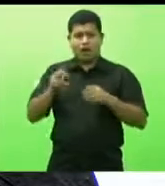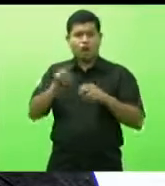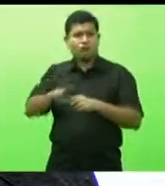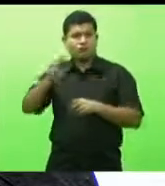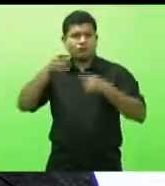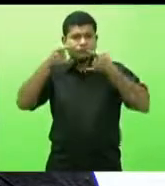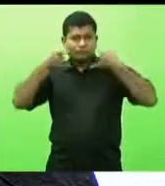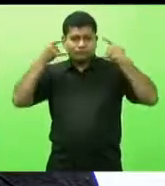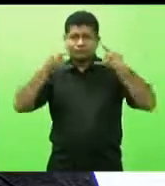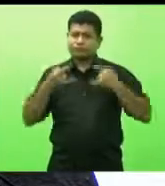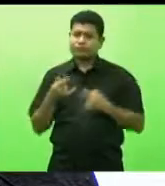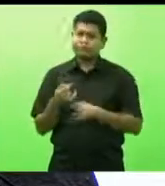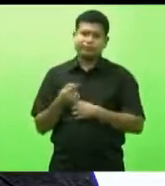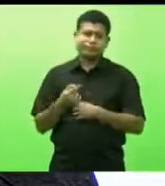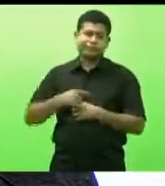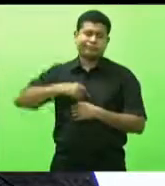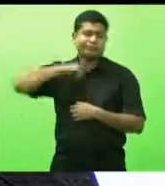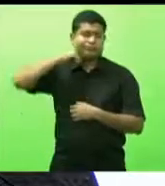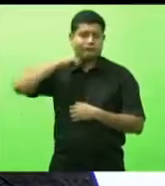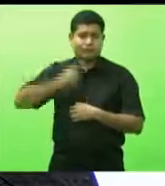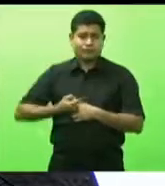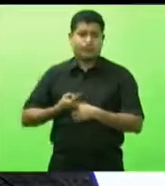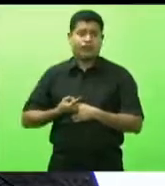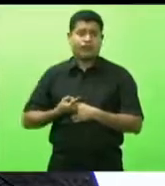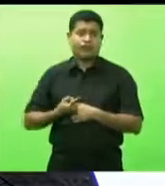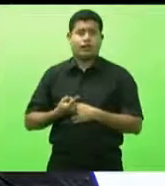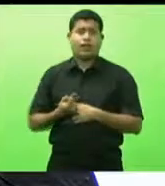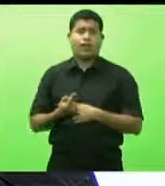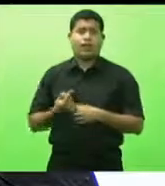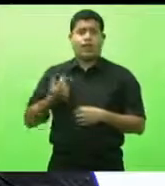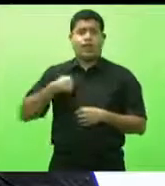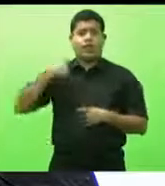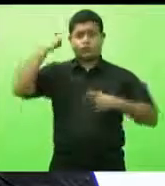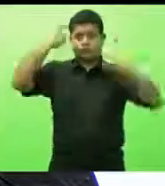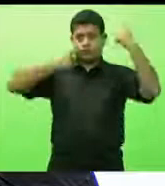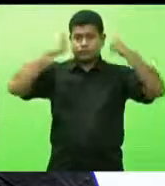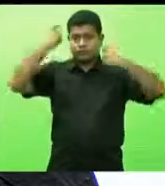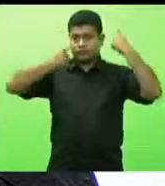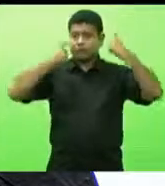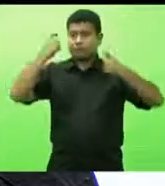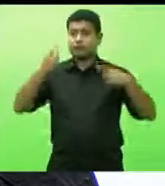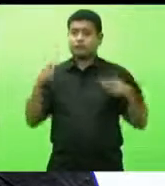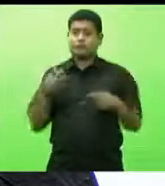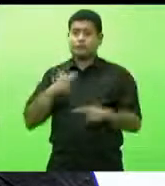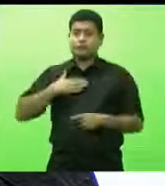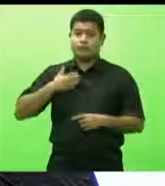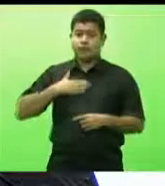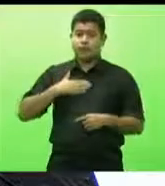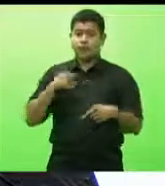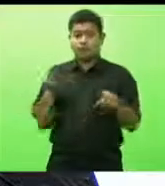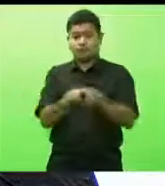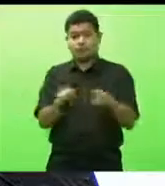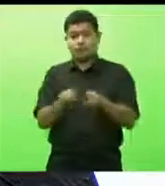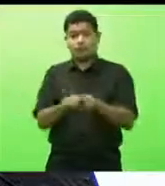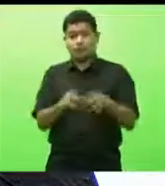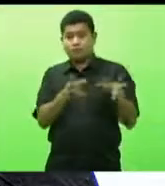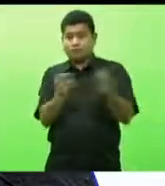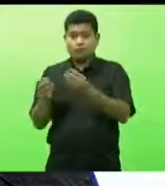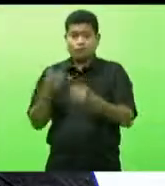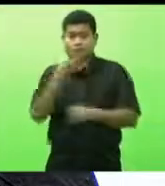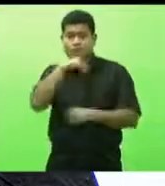dificultando a formação dessas crianças. Essa é a minha preocupação, essa é a preocupação de grande parte dos pais.